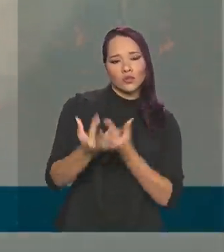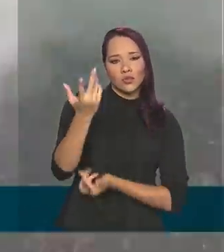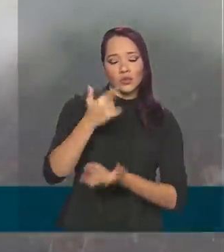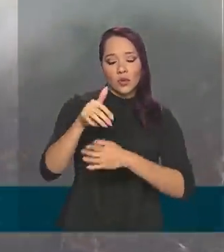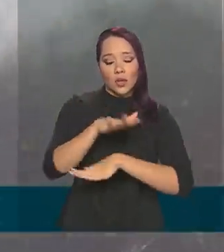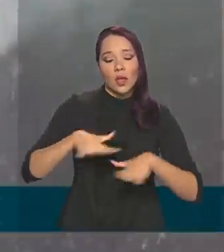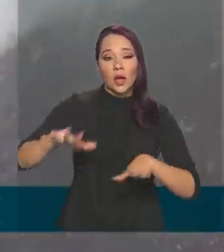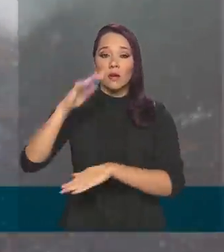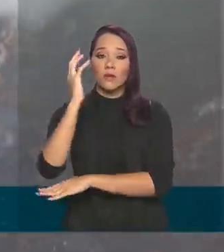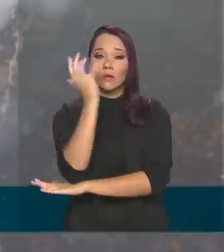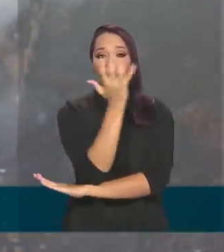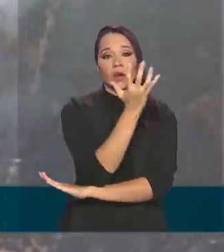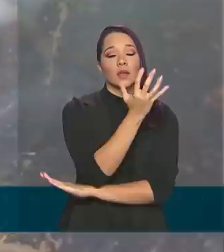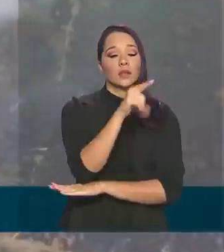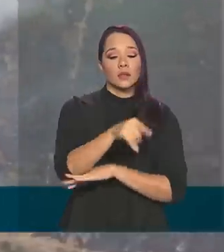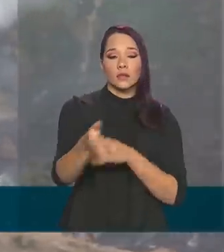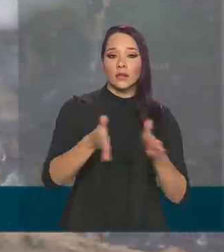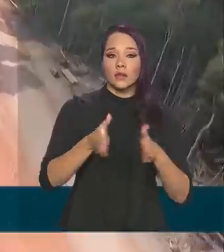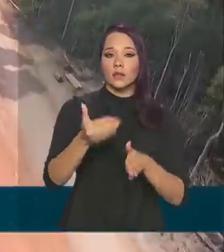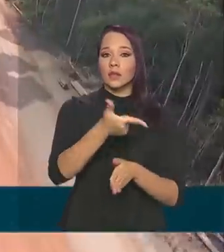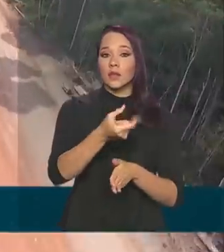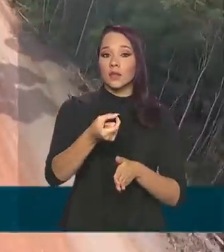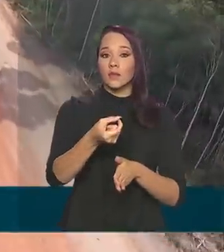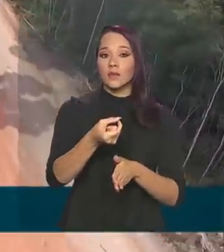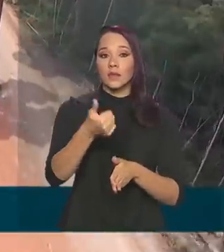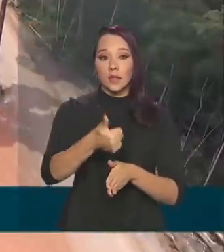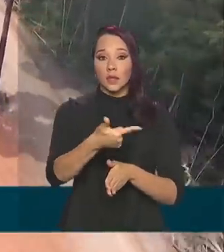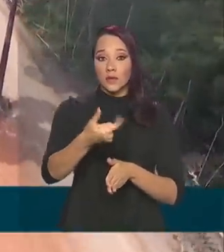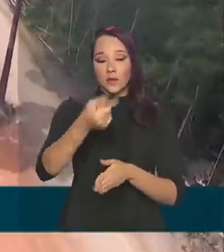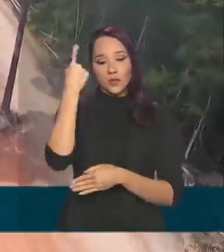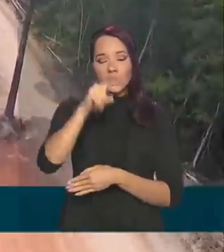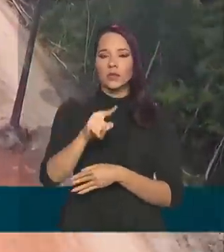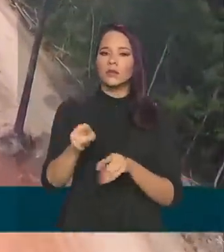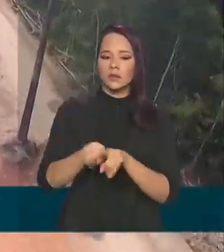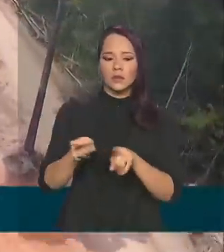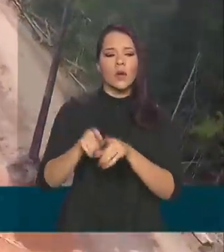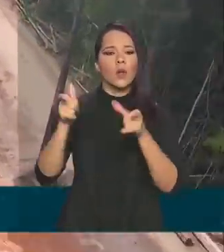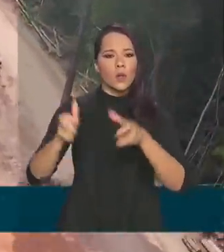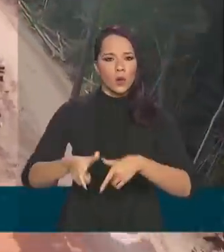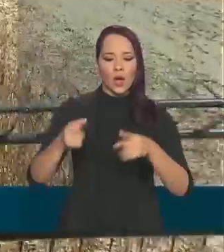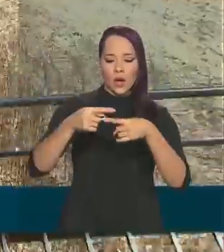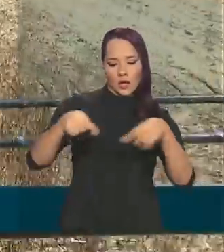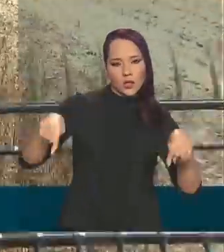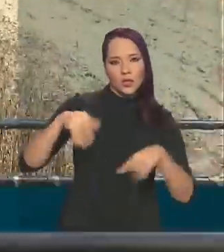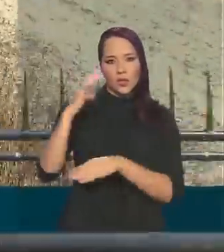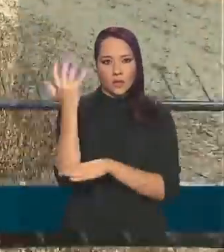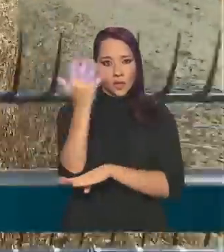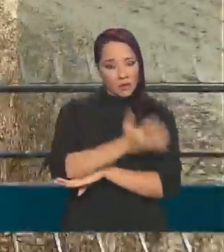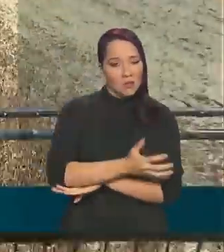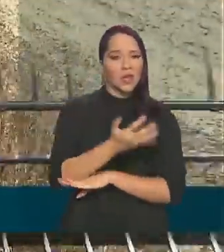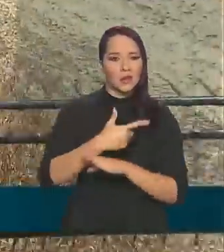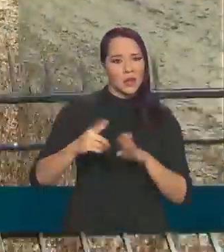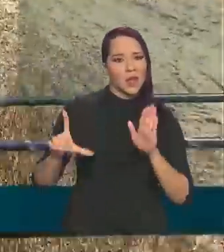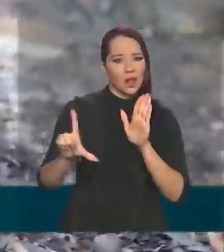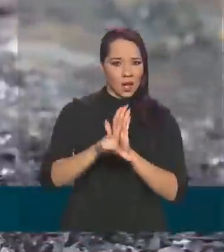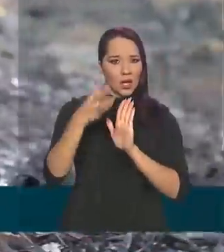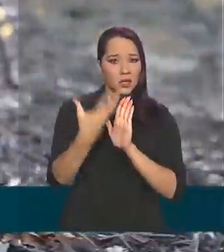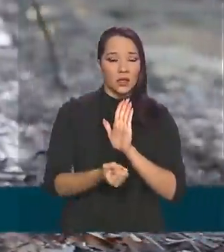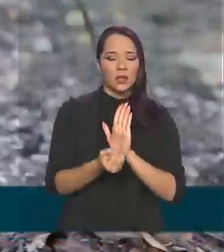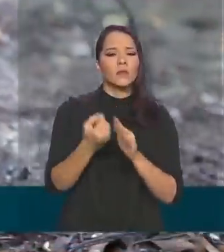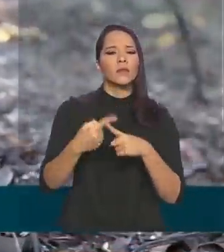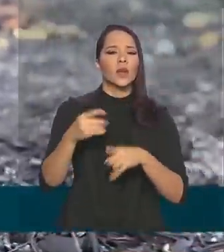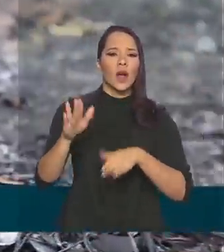da floresta nos próximos 120 dias, até mesmo em lugares de desmatamento legal. É que alguns produtores agrícolas